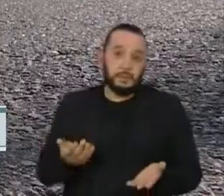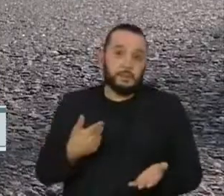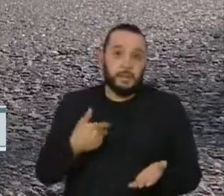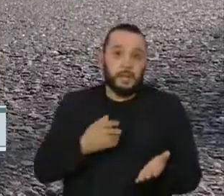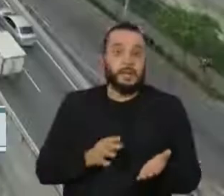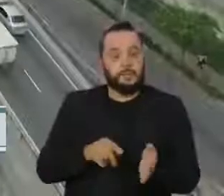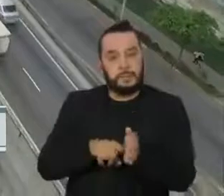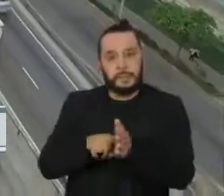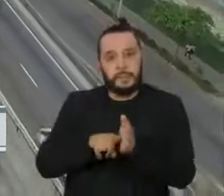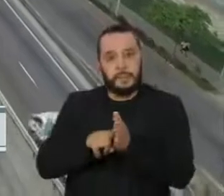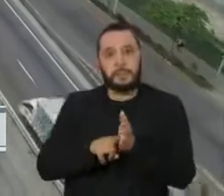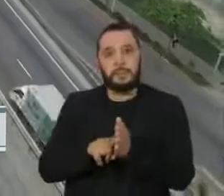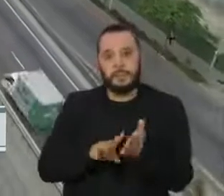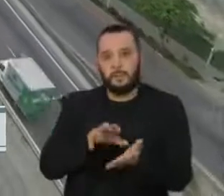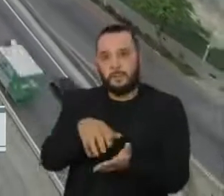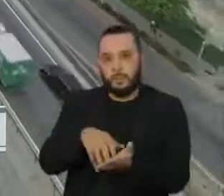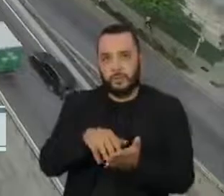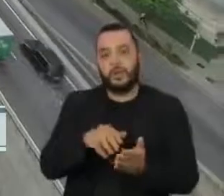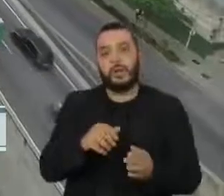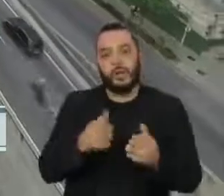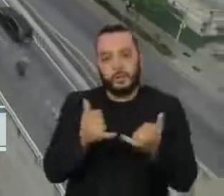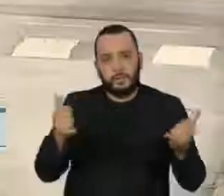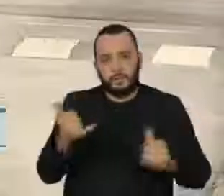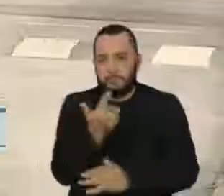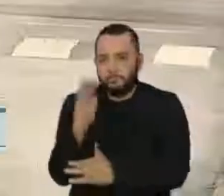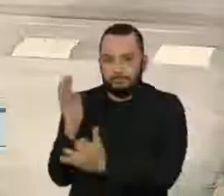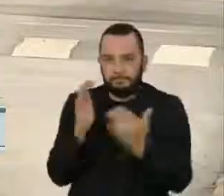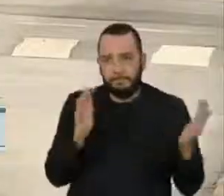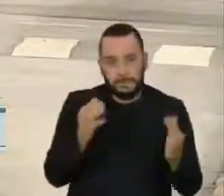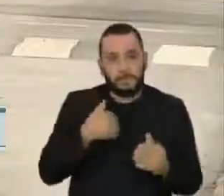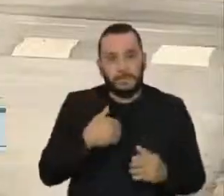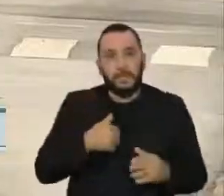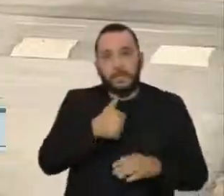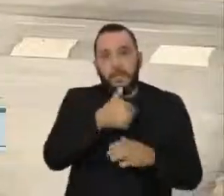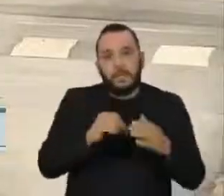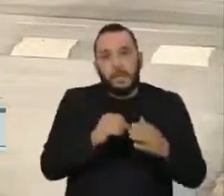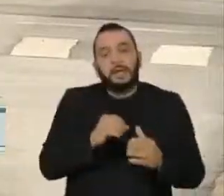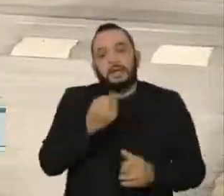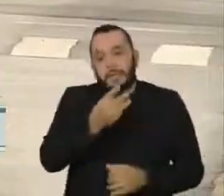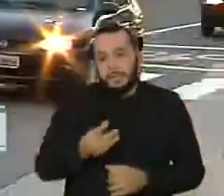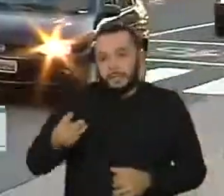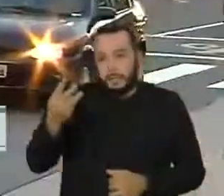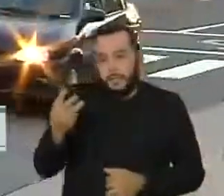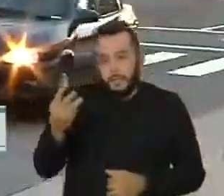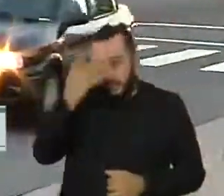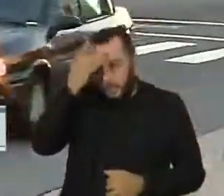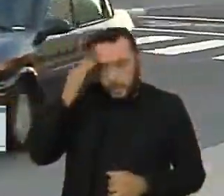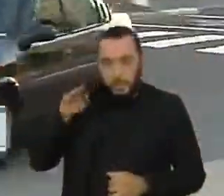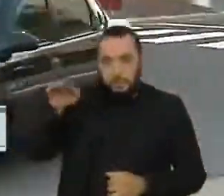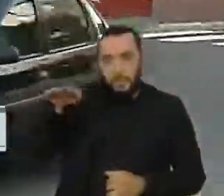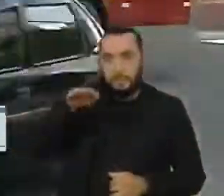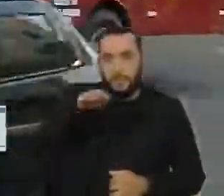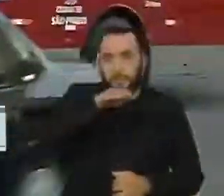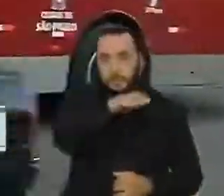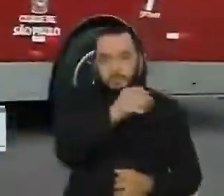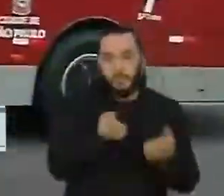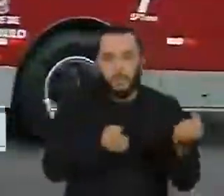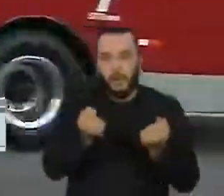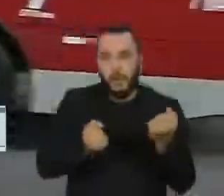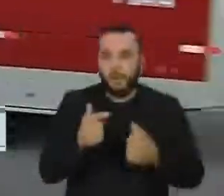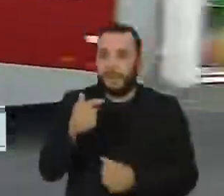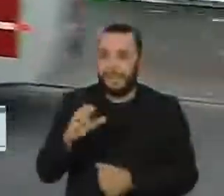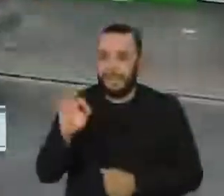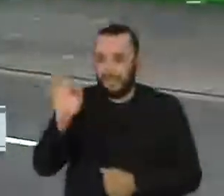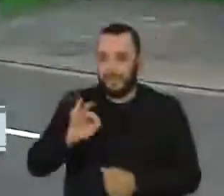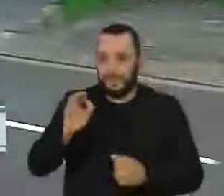Energia e Meio Ambiente, em São Paulo os carros são usados para 3 em cada 10 deslocamentos urbanos. São responsáveis por mais de 70